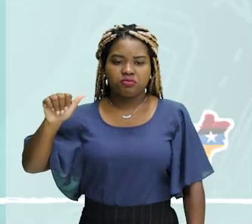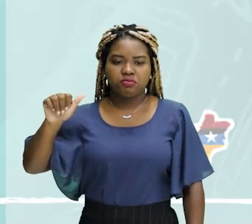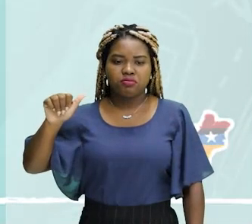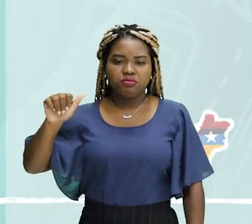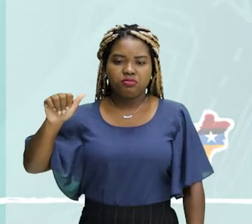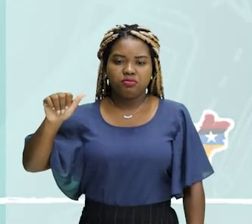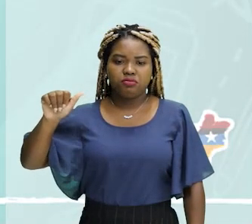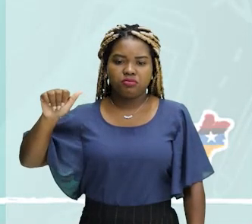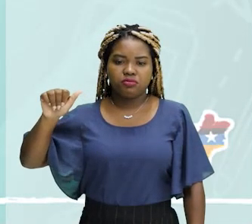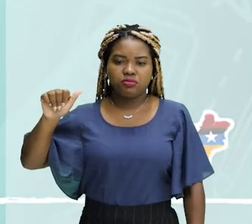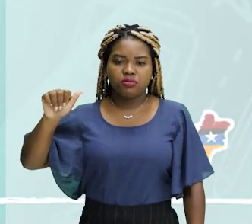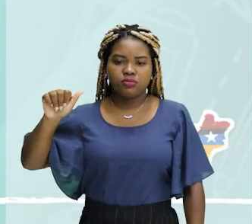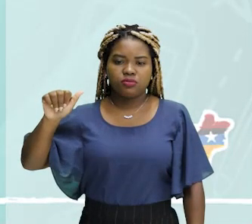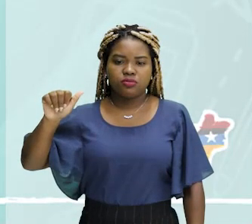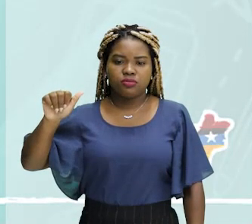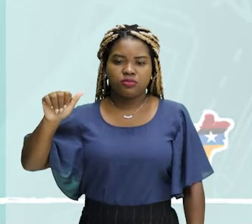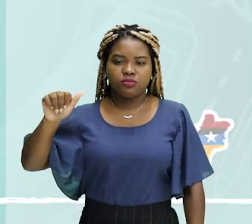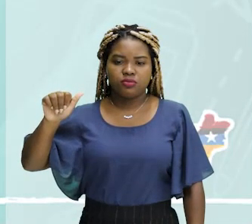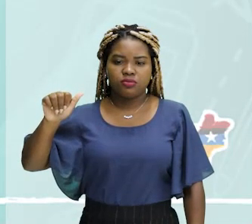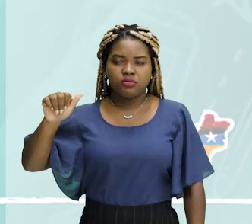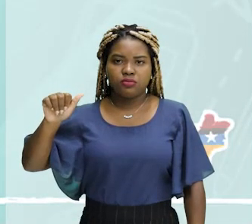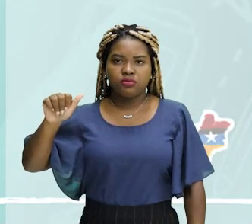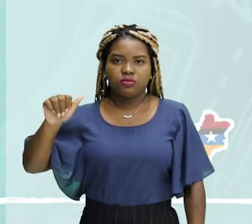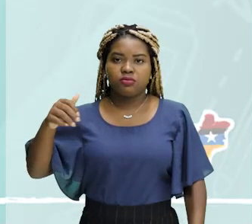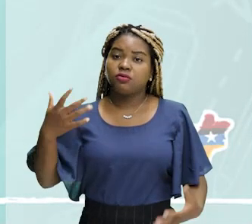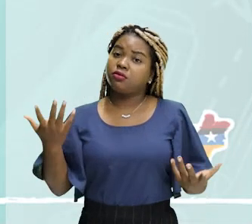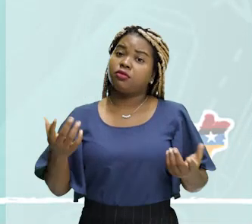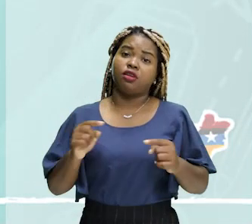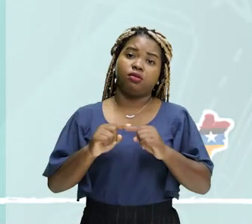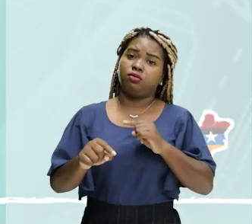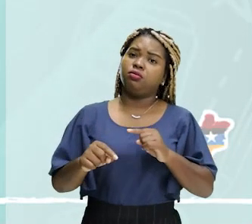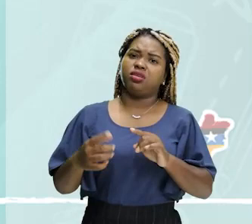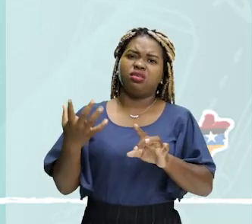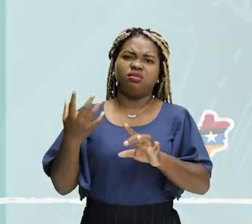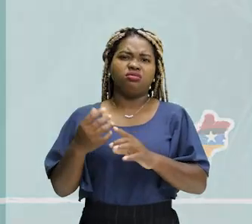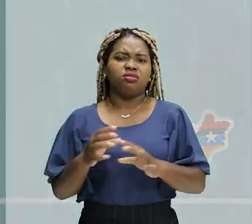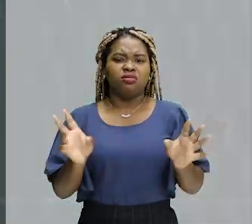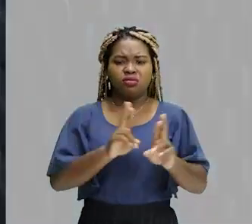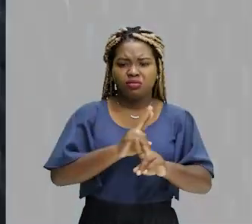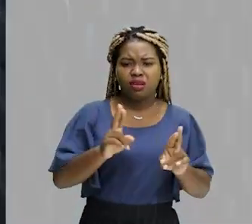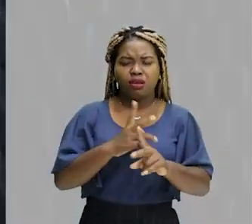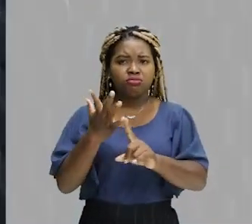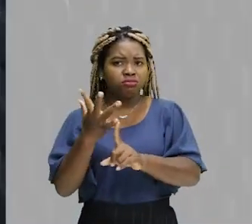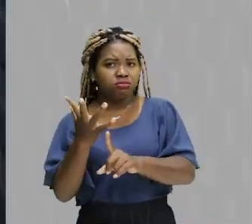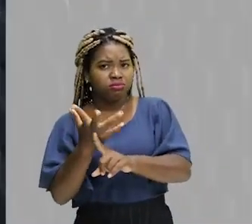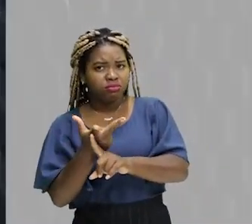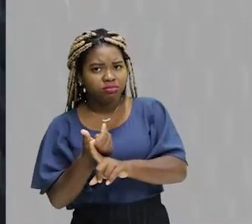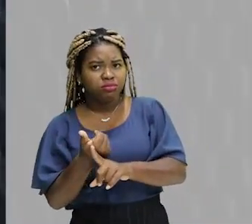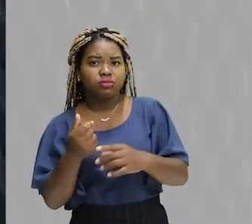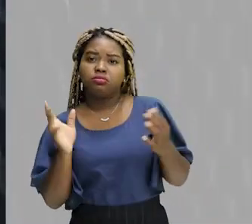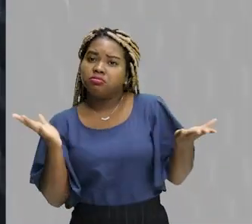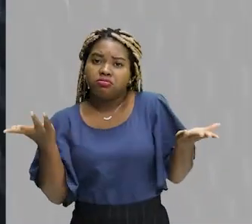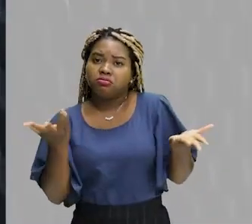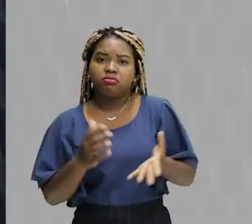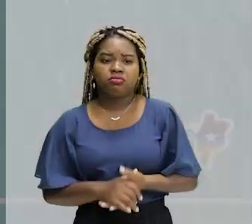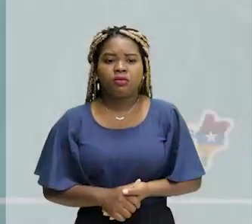correspondeu plenamente à sua proposta, sendo assim, não é arte. Aí já radicalizou demais, já extrapolou.